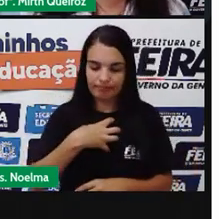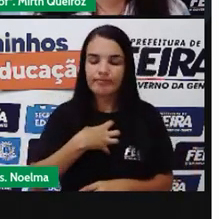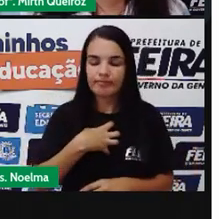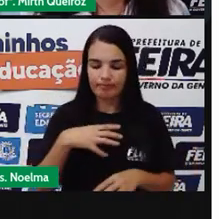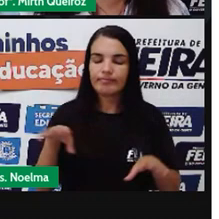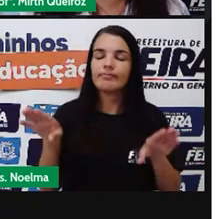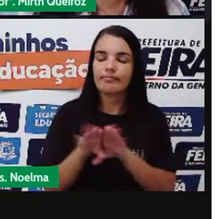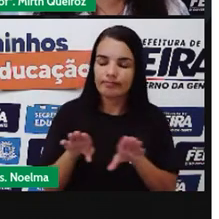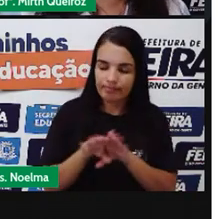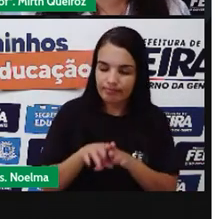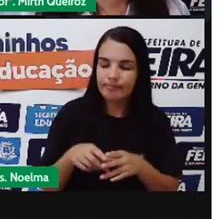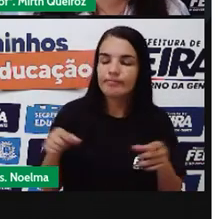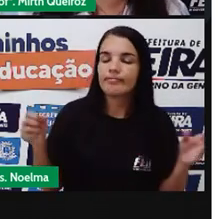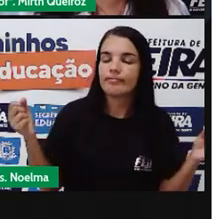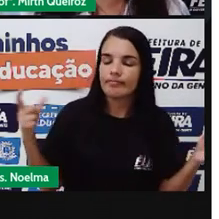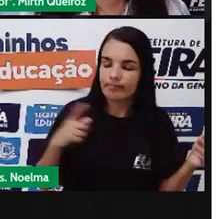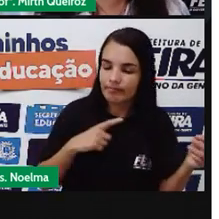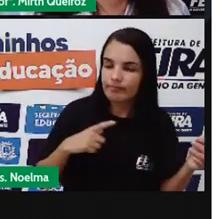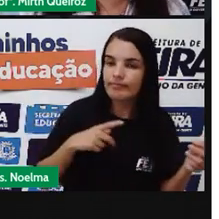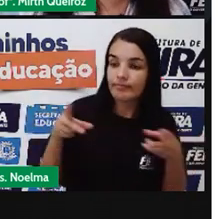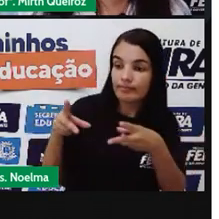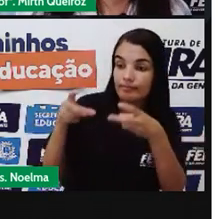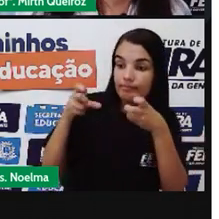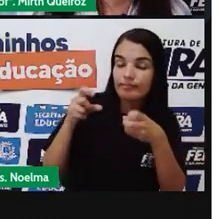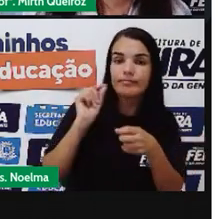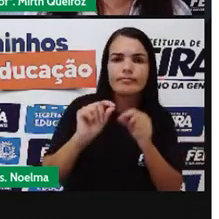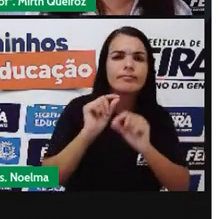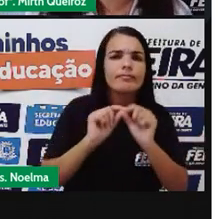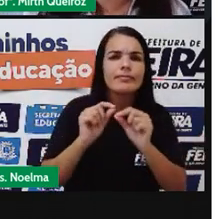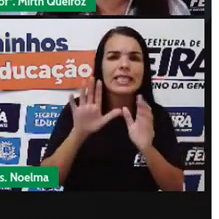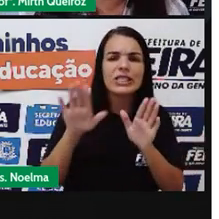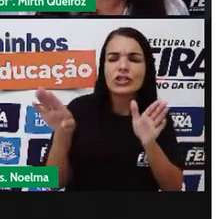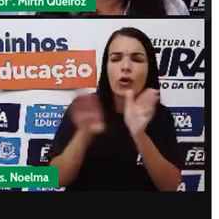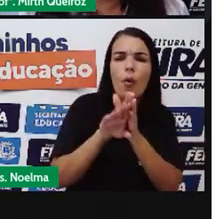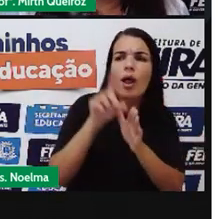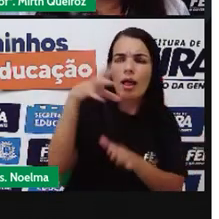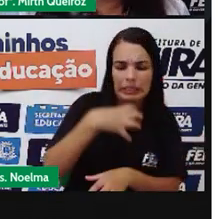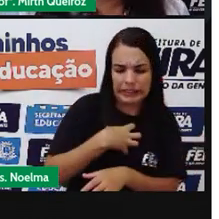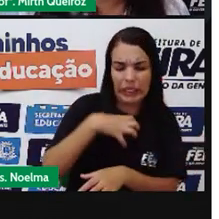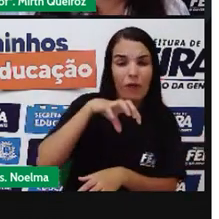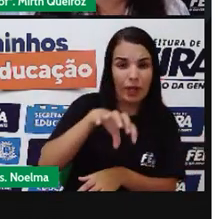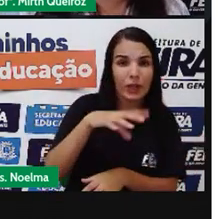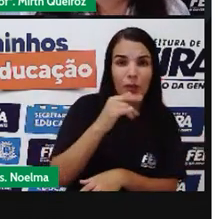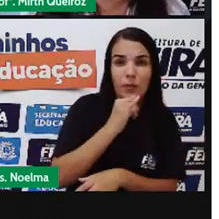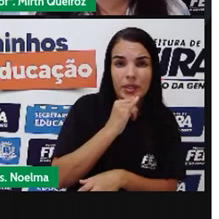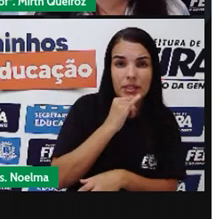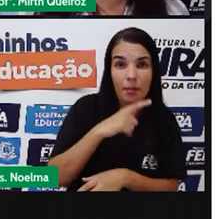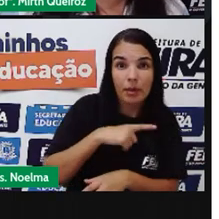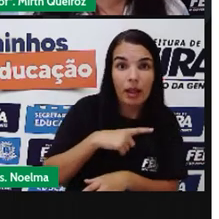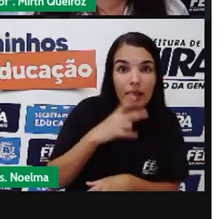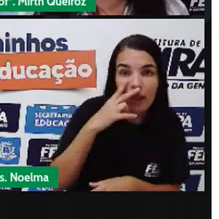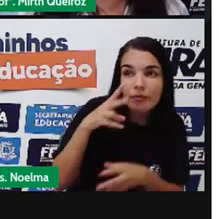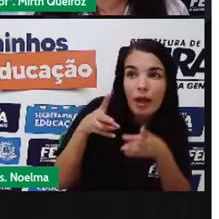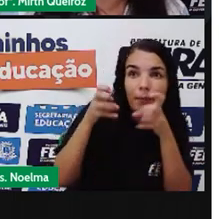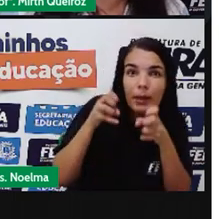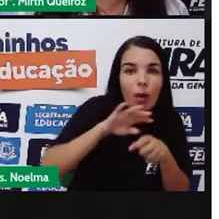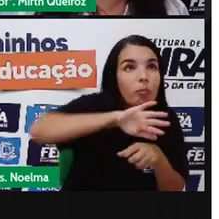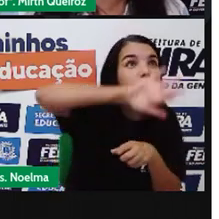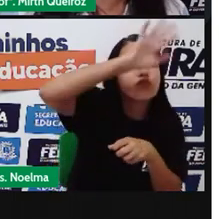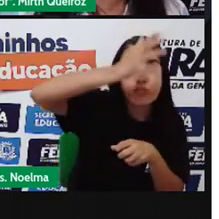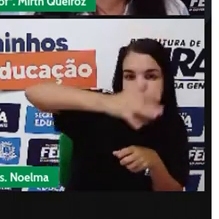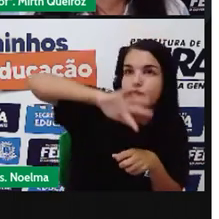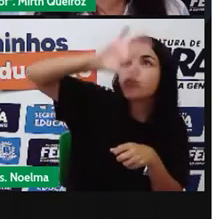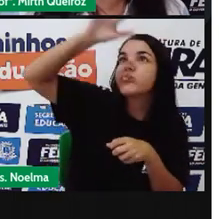É notório A gente Ao chegar Já na entrada De Salvador Por exemplo A gente já vê Esse contraste